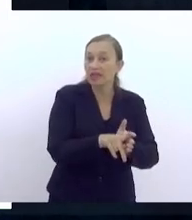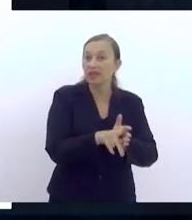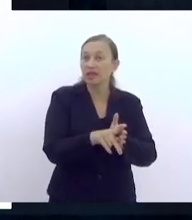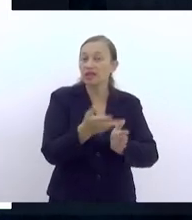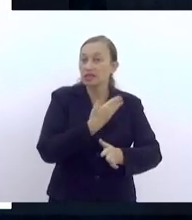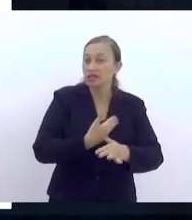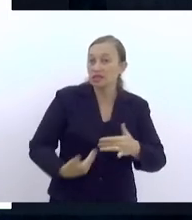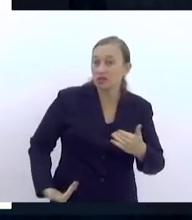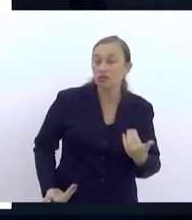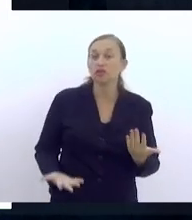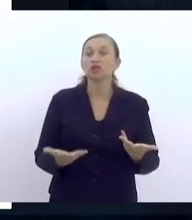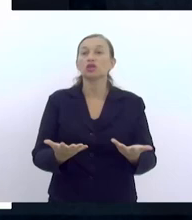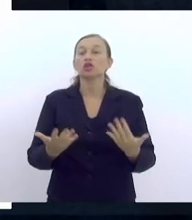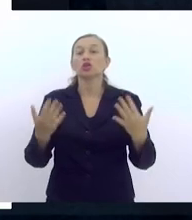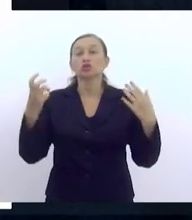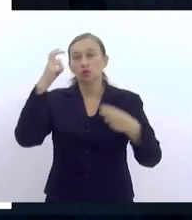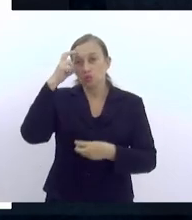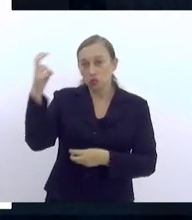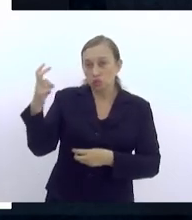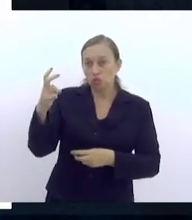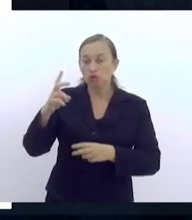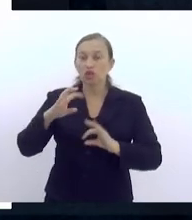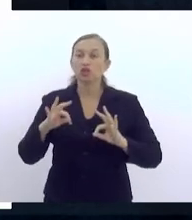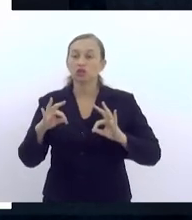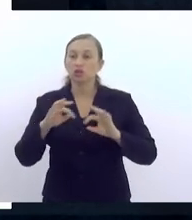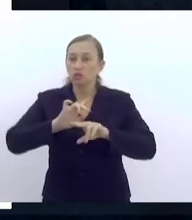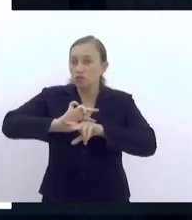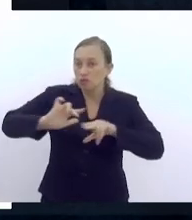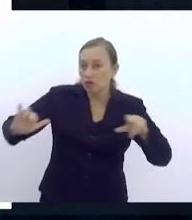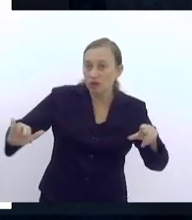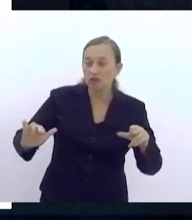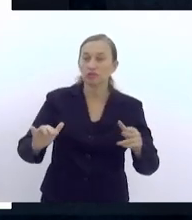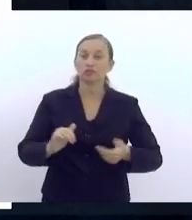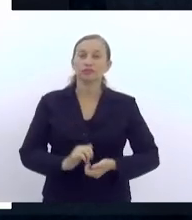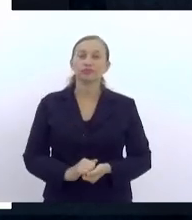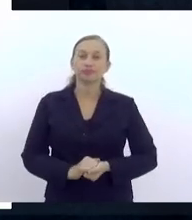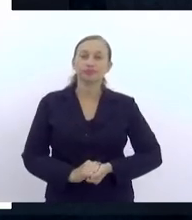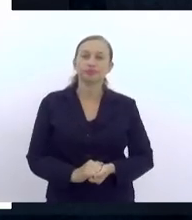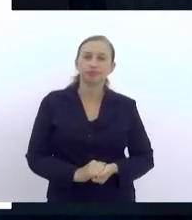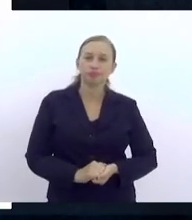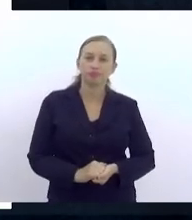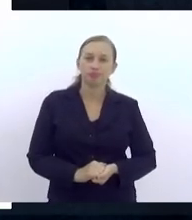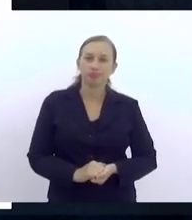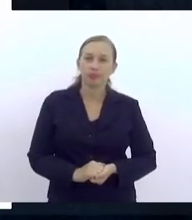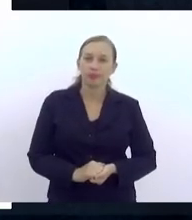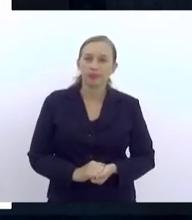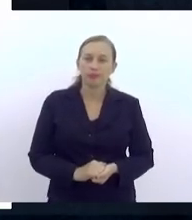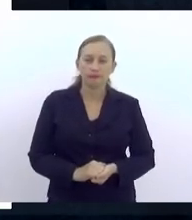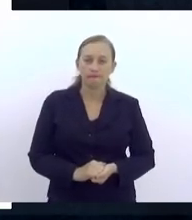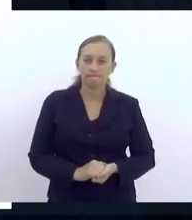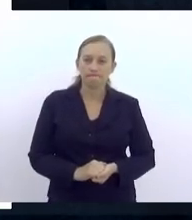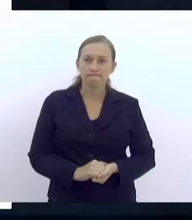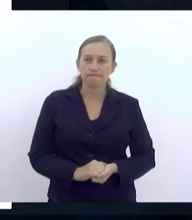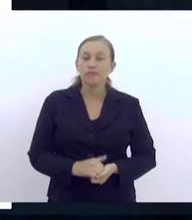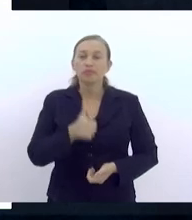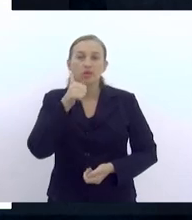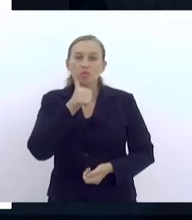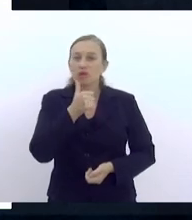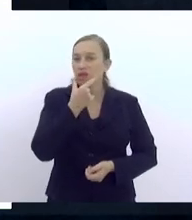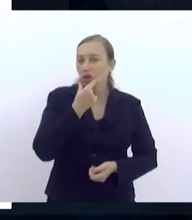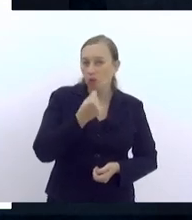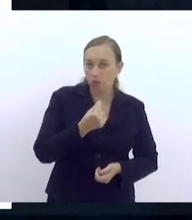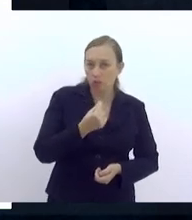lazer, de cultura, enfim, e que se mostrou altamente efetivo para que os meninos e